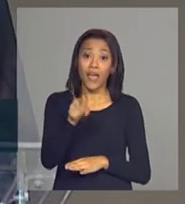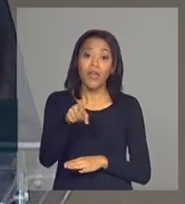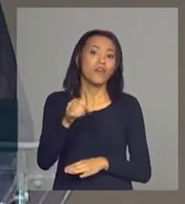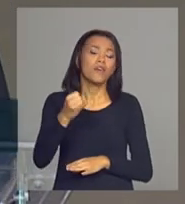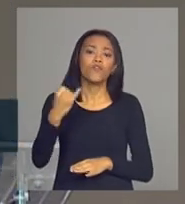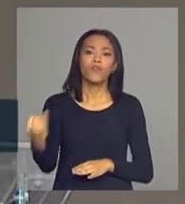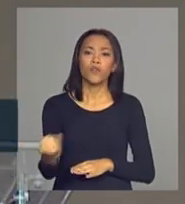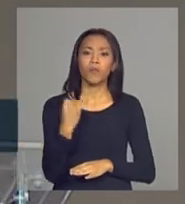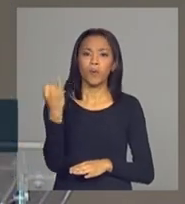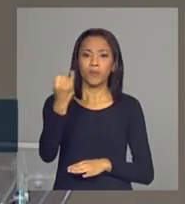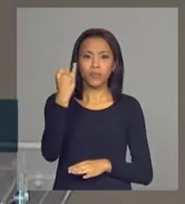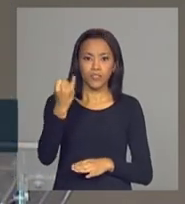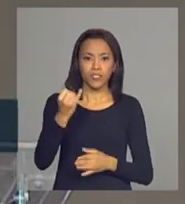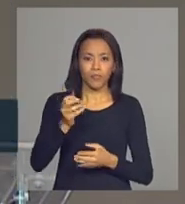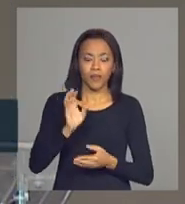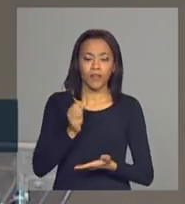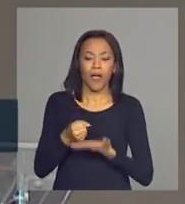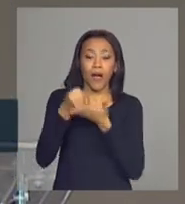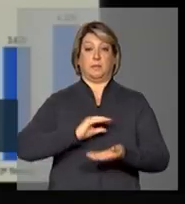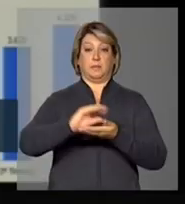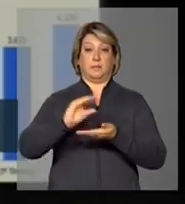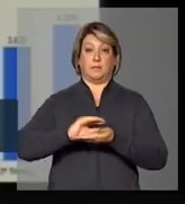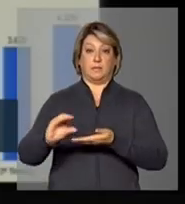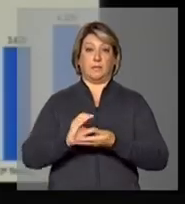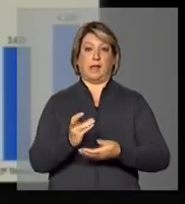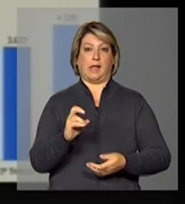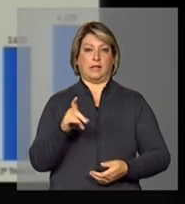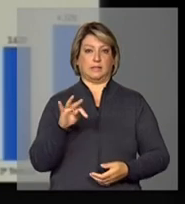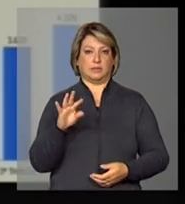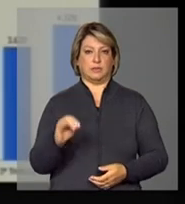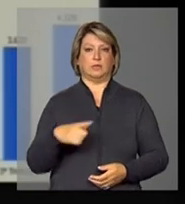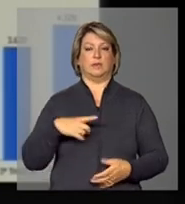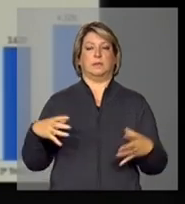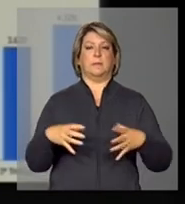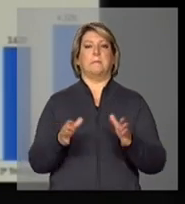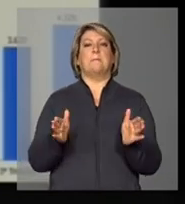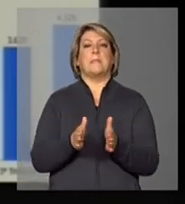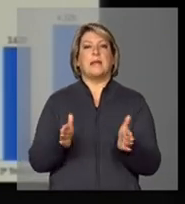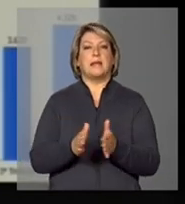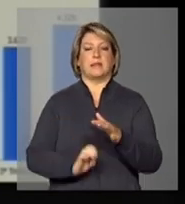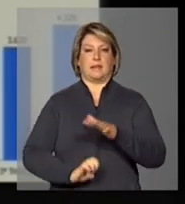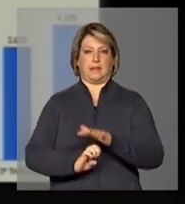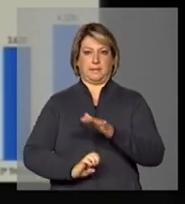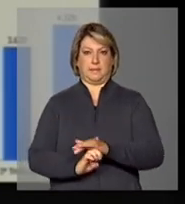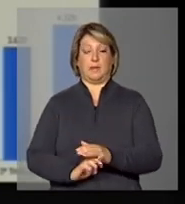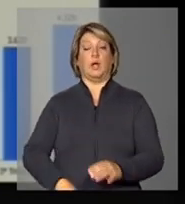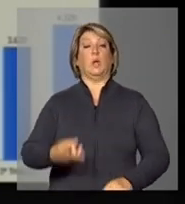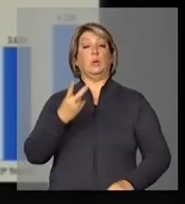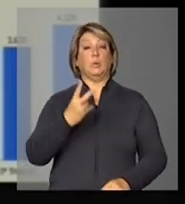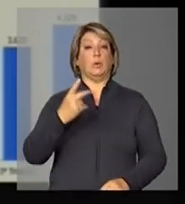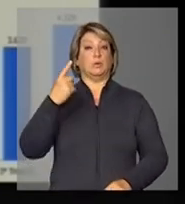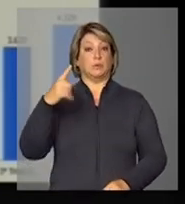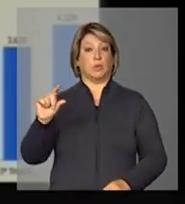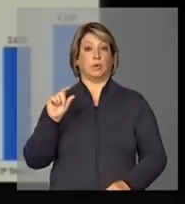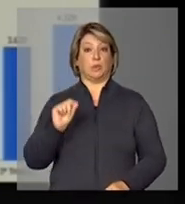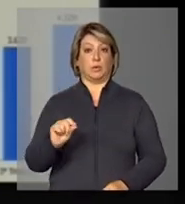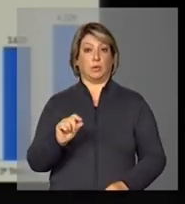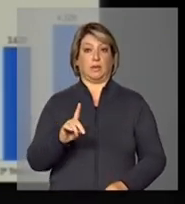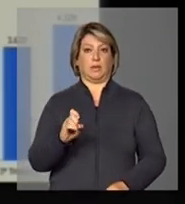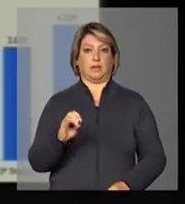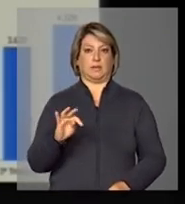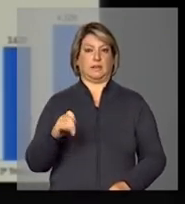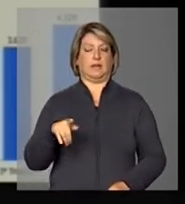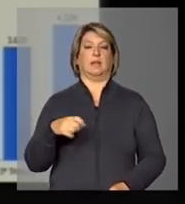importante para irrigar crédito a pequena empresa duas outras destaques o programa PSI